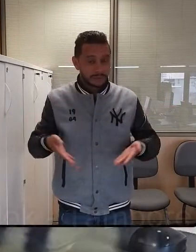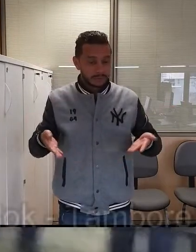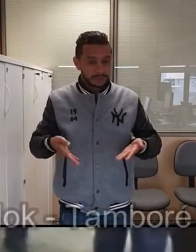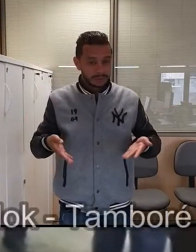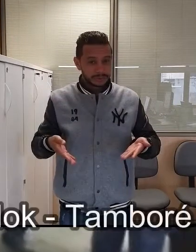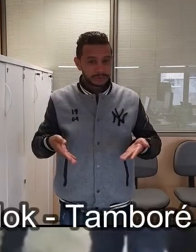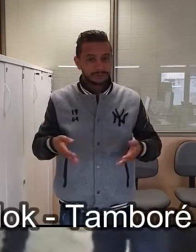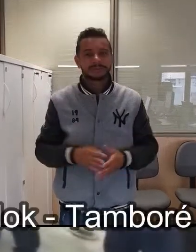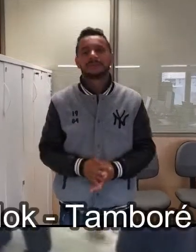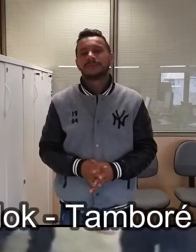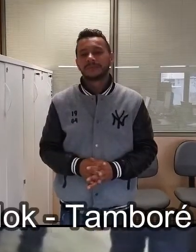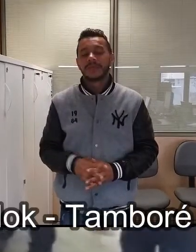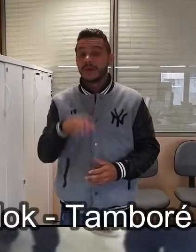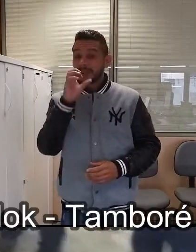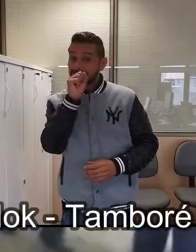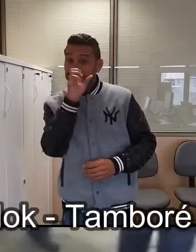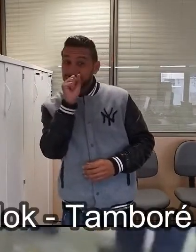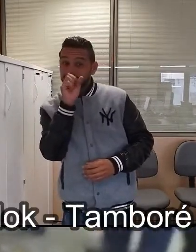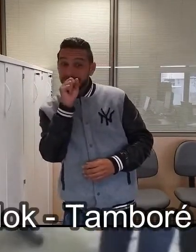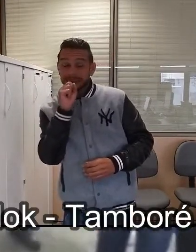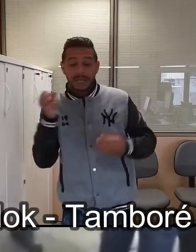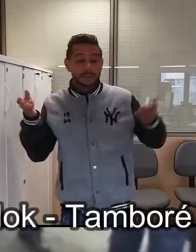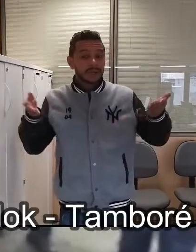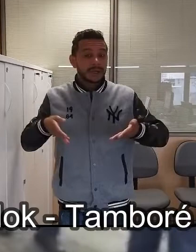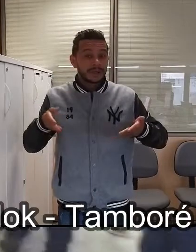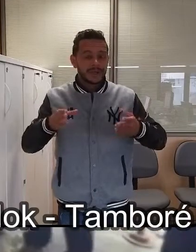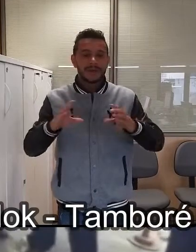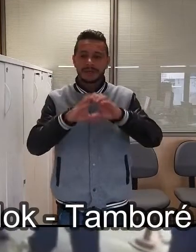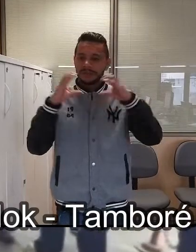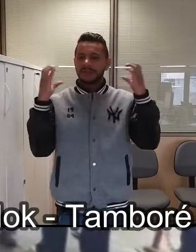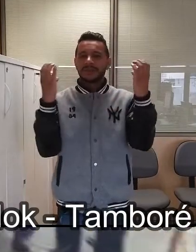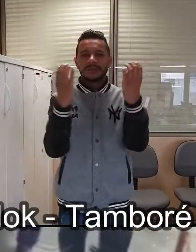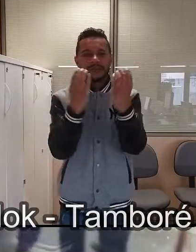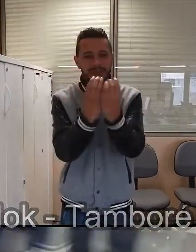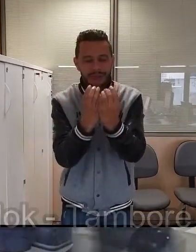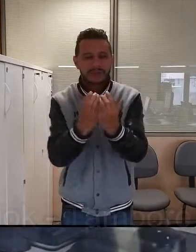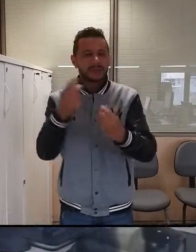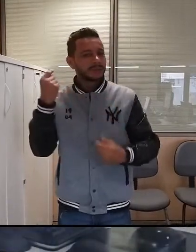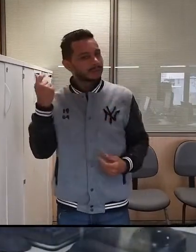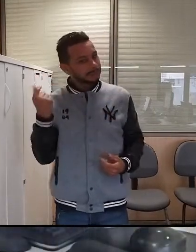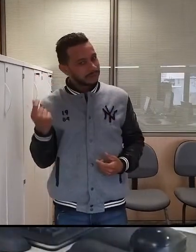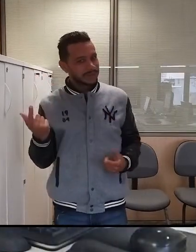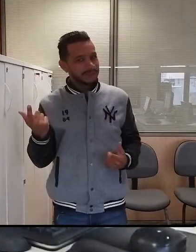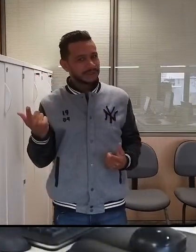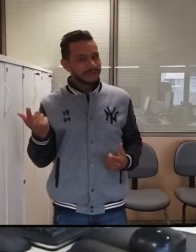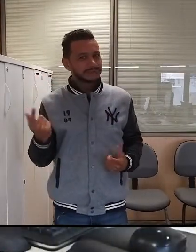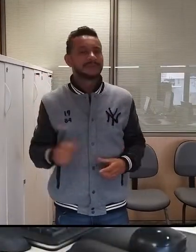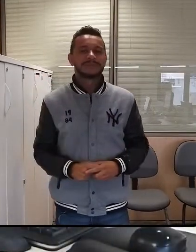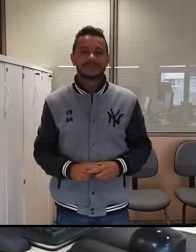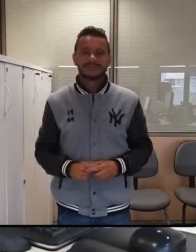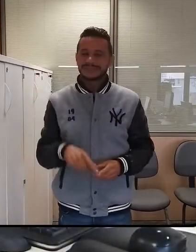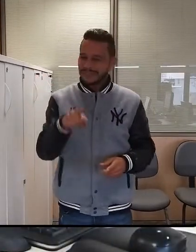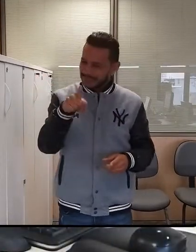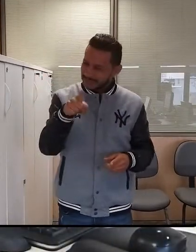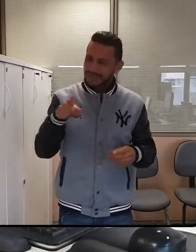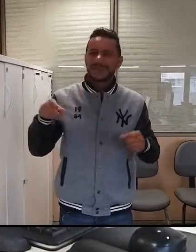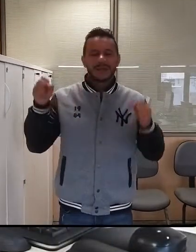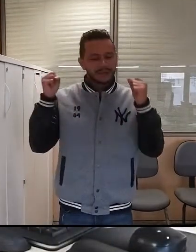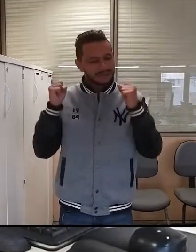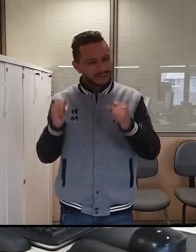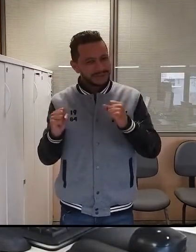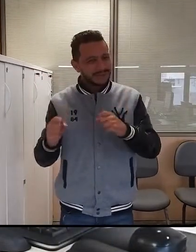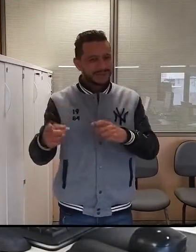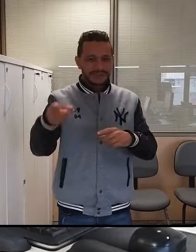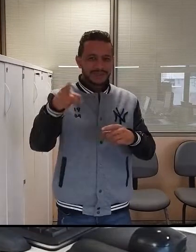Sábado agora, seminário da campanha salarial É isso aí, os companheiros da